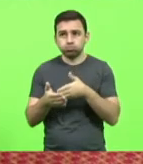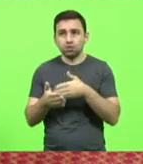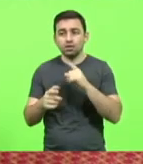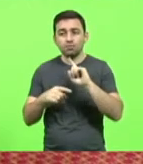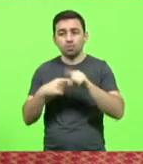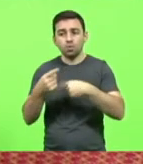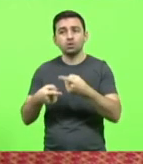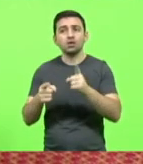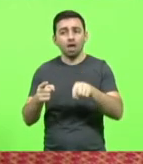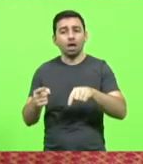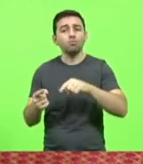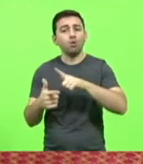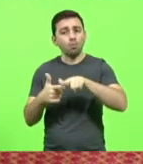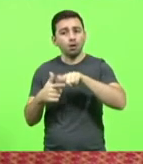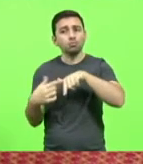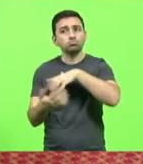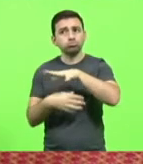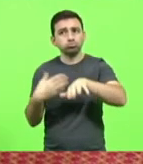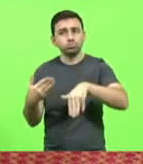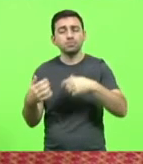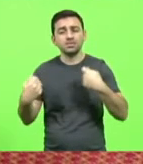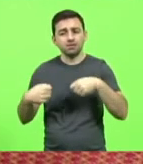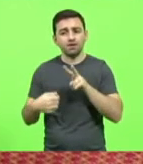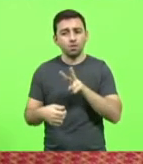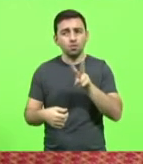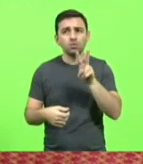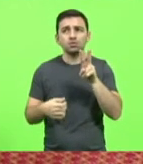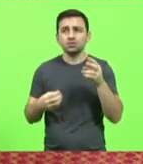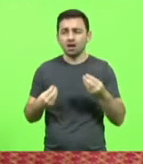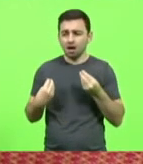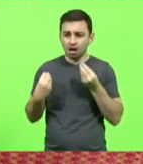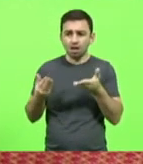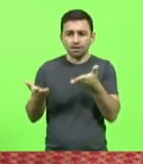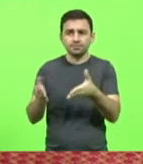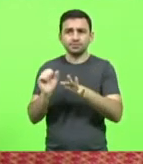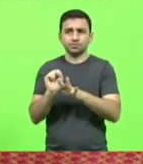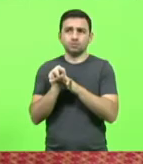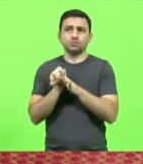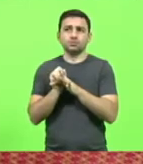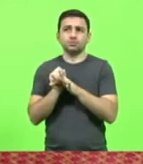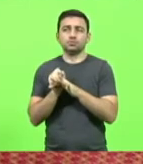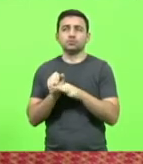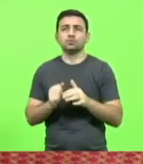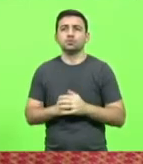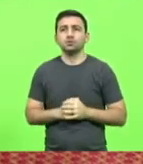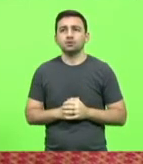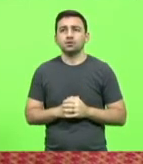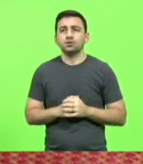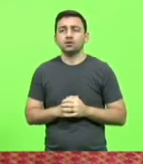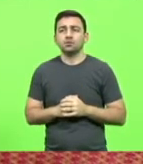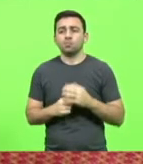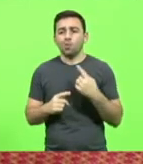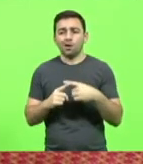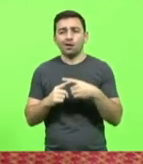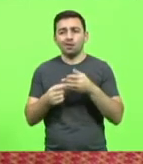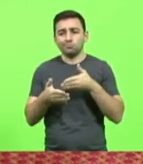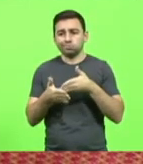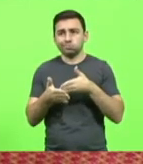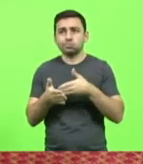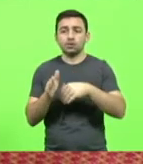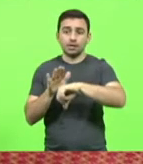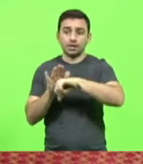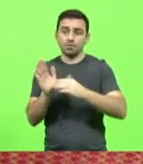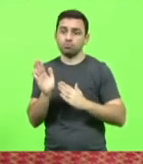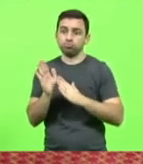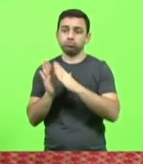Temos que valorizar a segurança, que é a segurança que contém hoje o avanço da criminalidade.